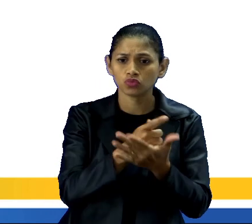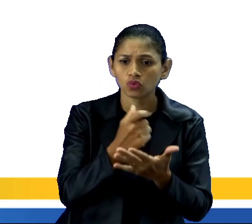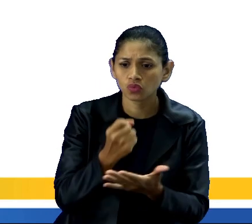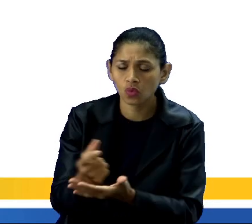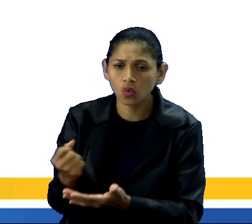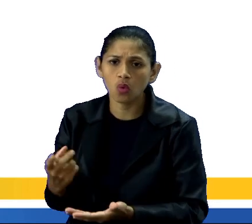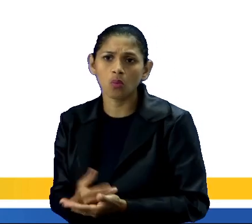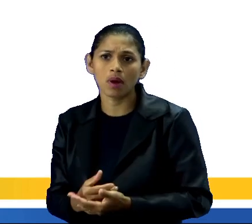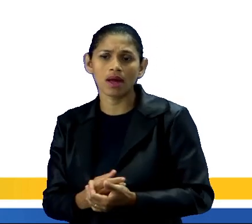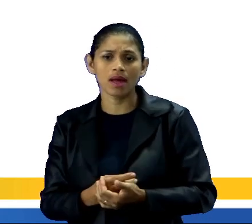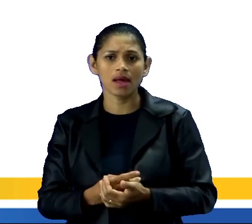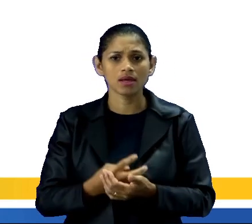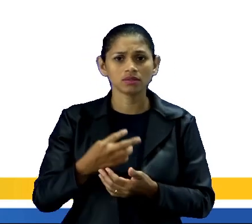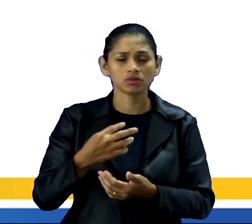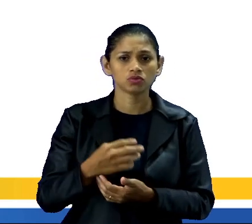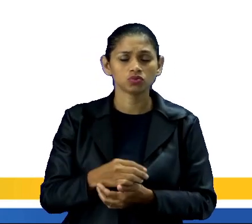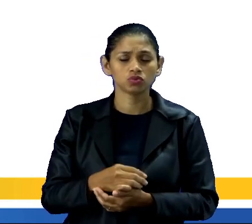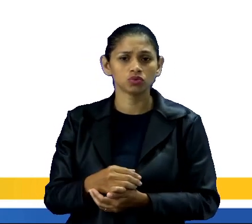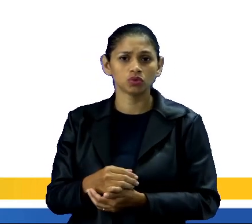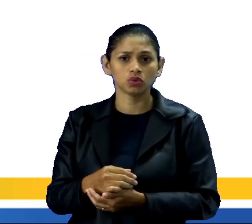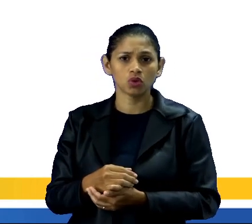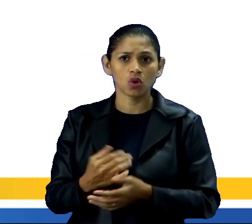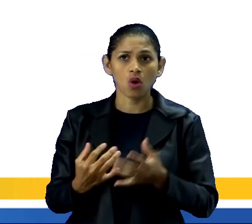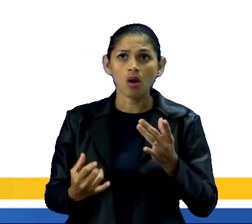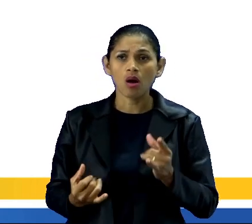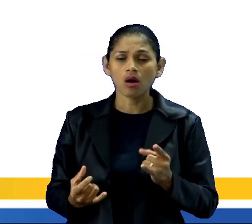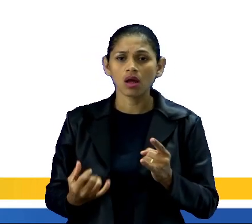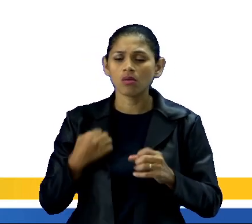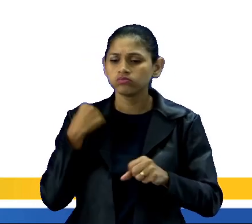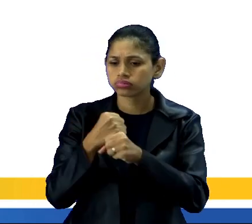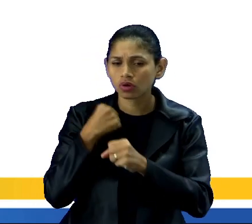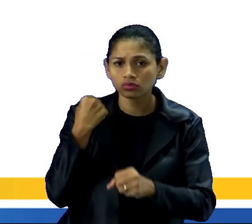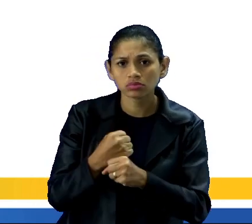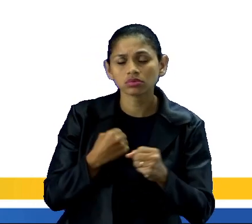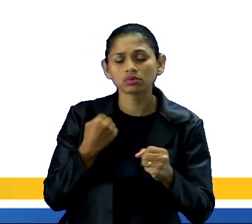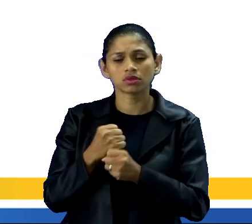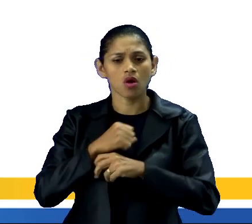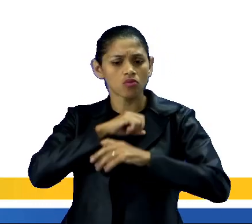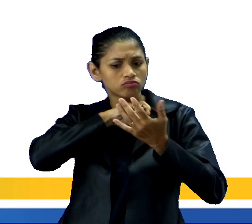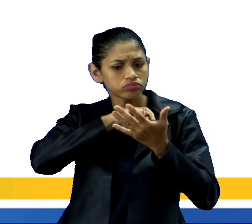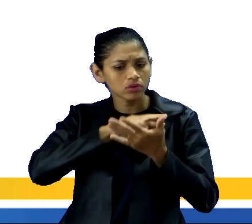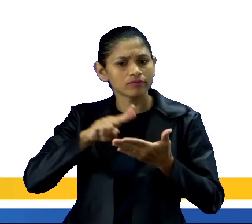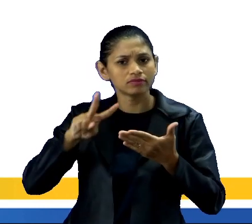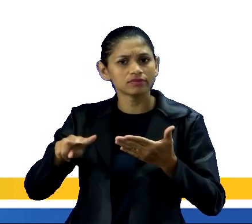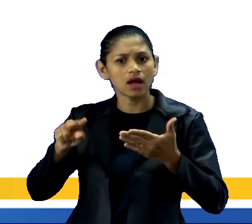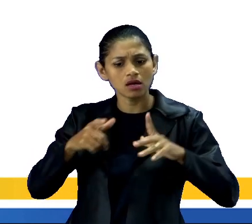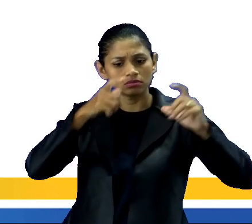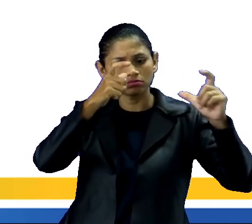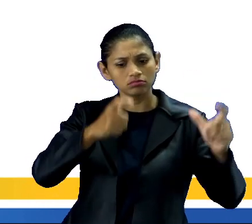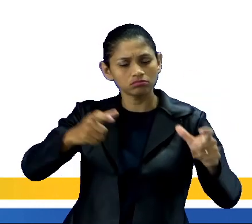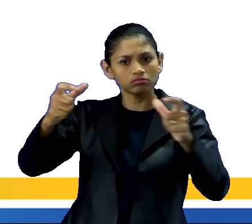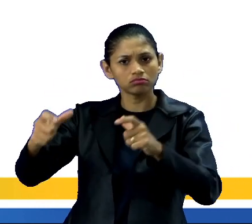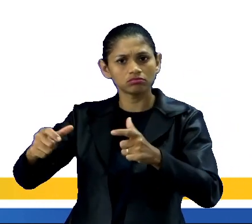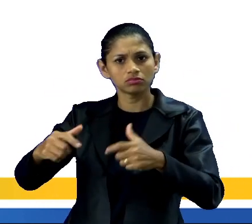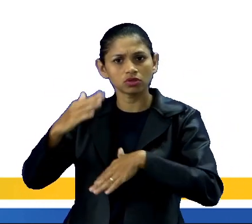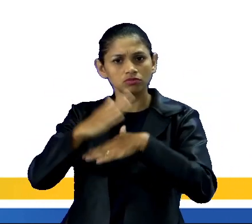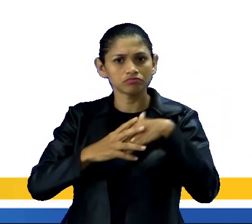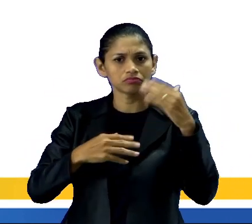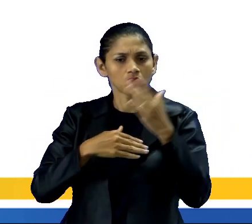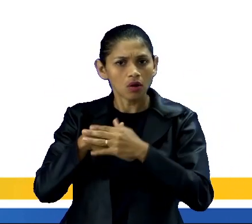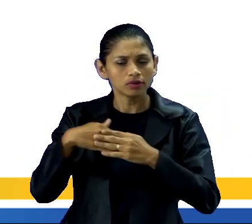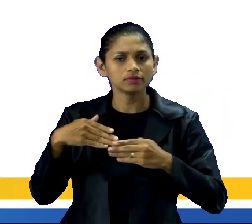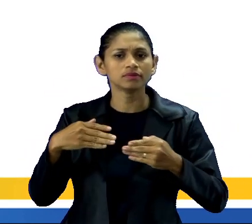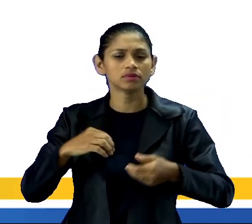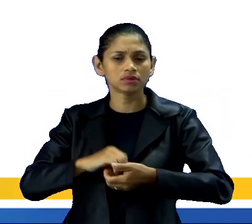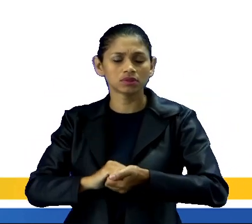turismo, serviço, construção civil, é, começaram a gerar muitos empregos, contribuindo também para a